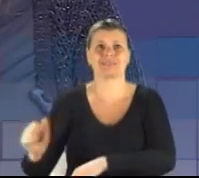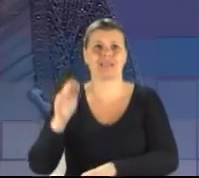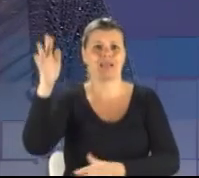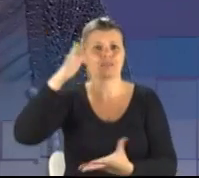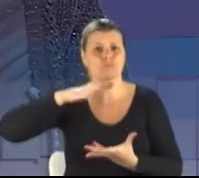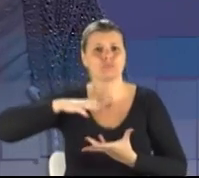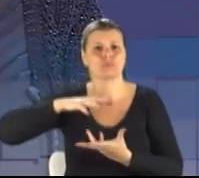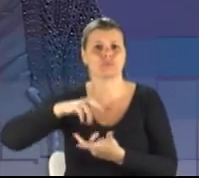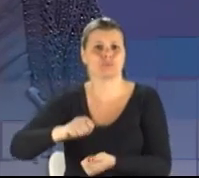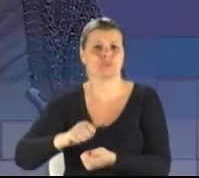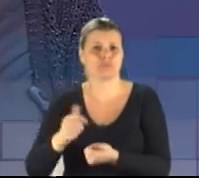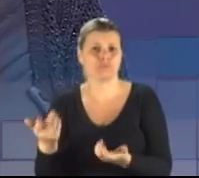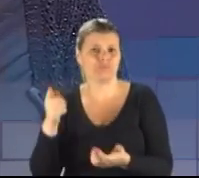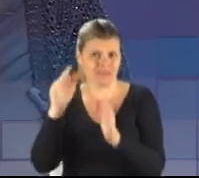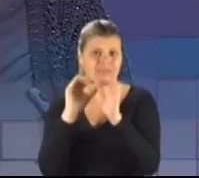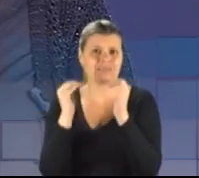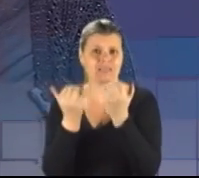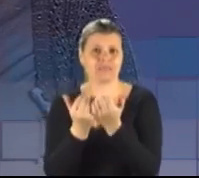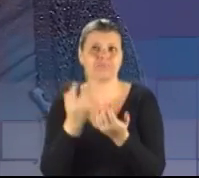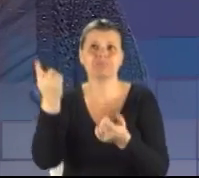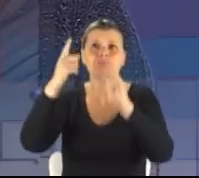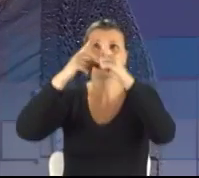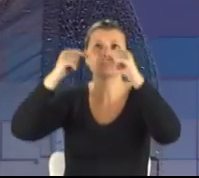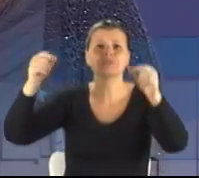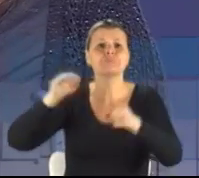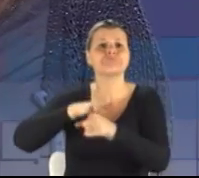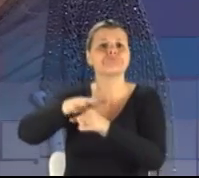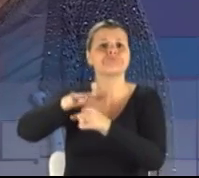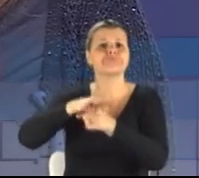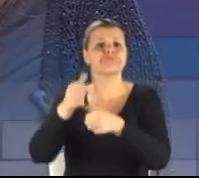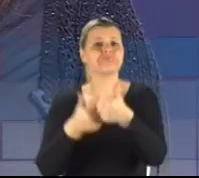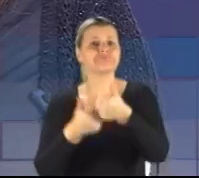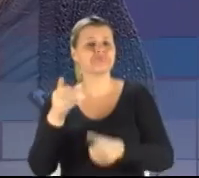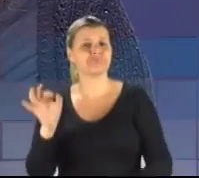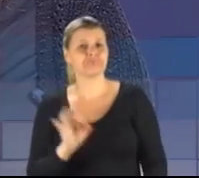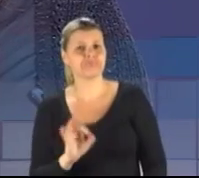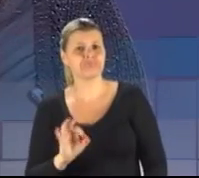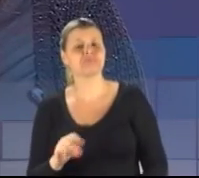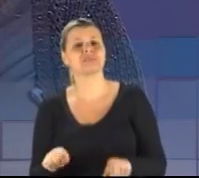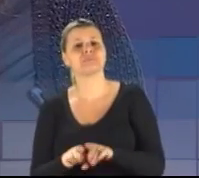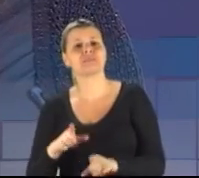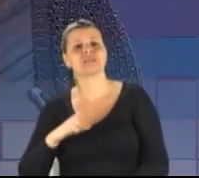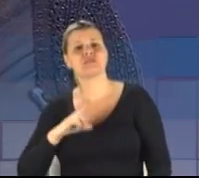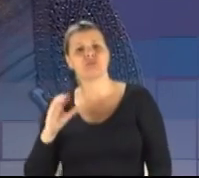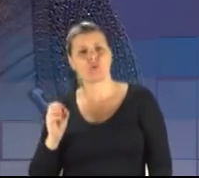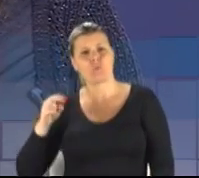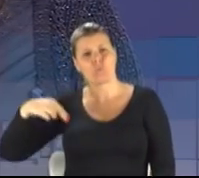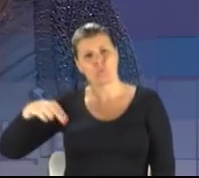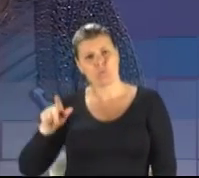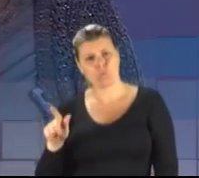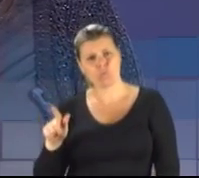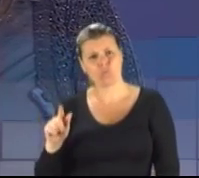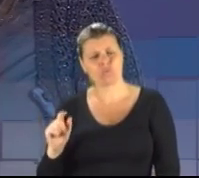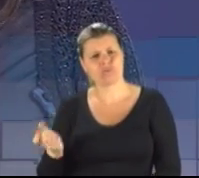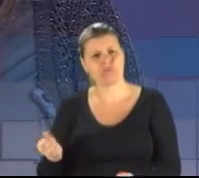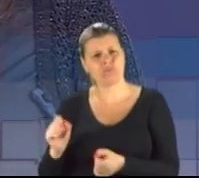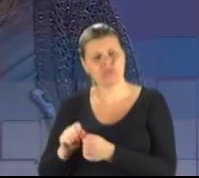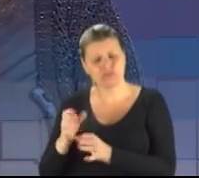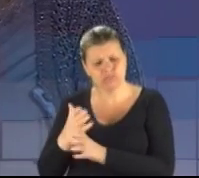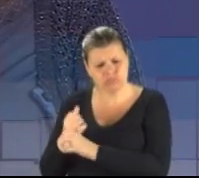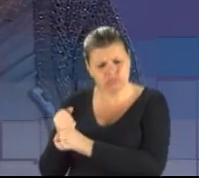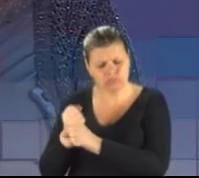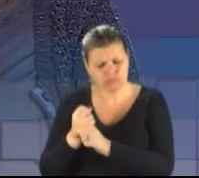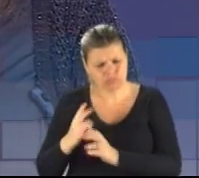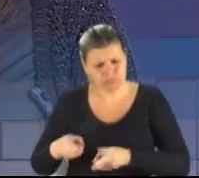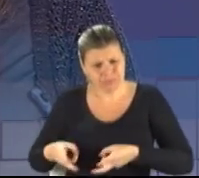Brasília tem um público bem pequeno para o futebol. Teve uma ONG que fez uma conta e eles perceberam que para pagar o